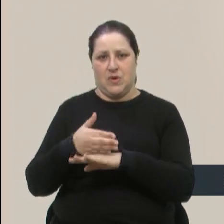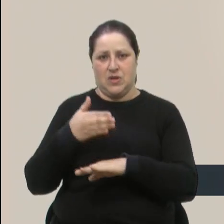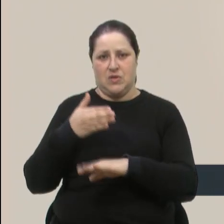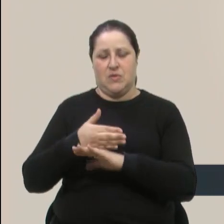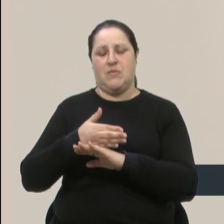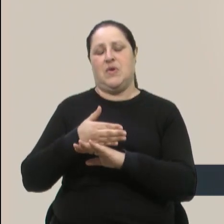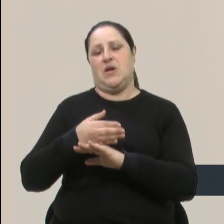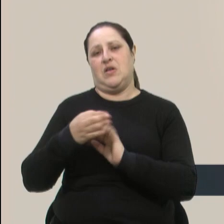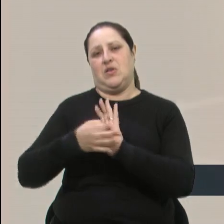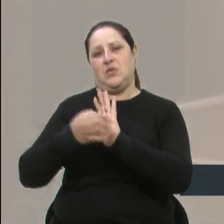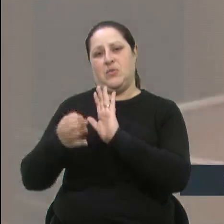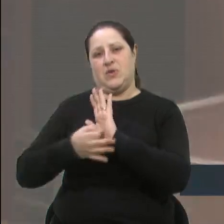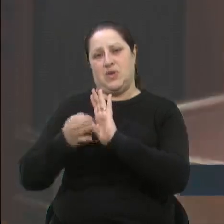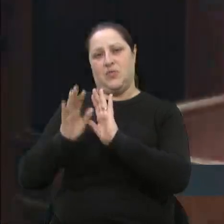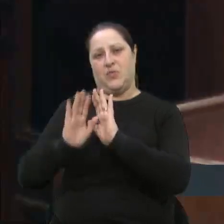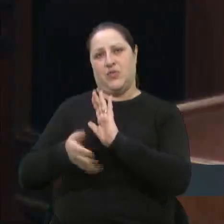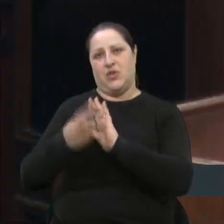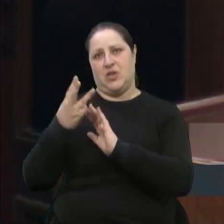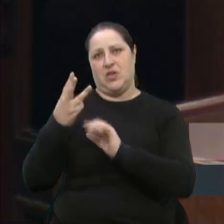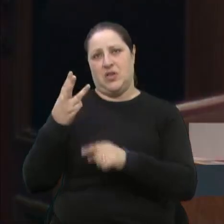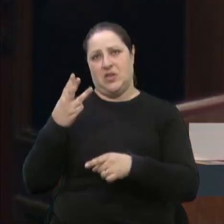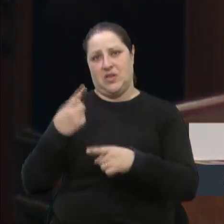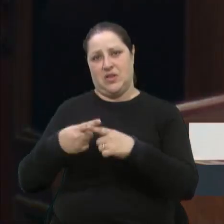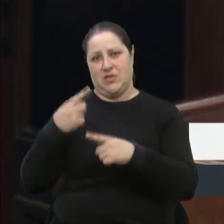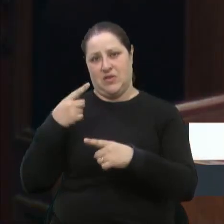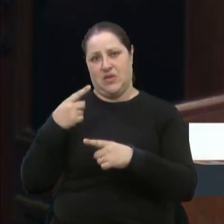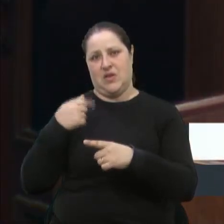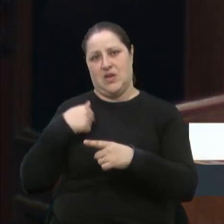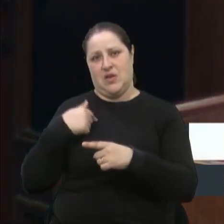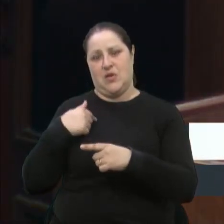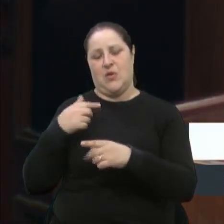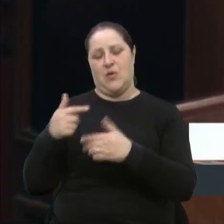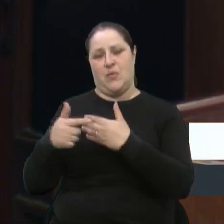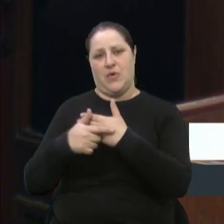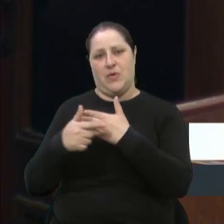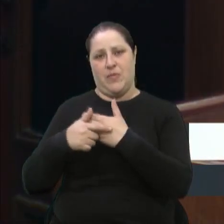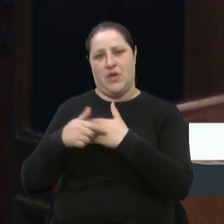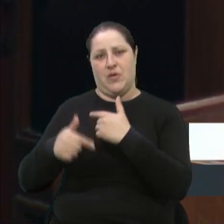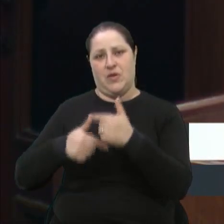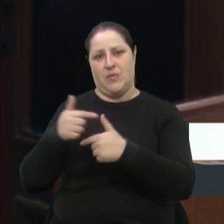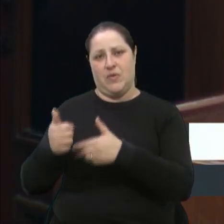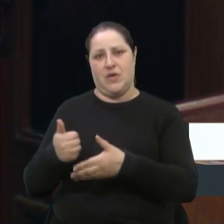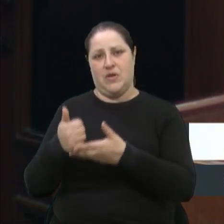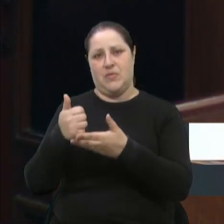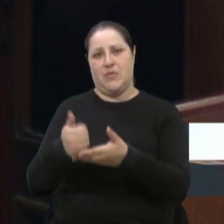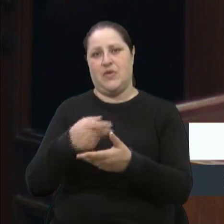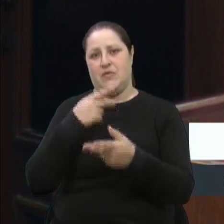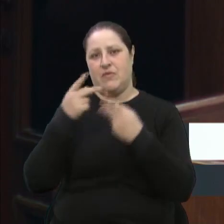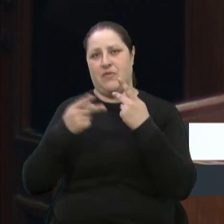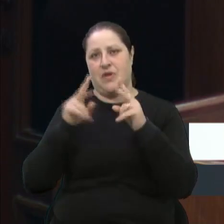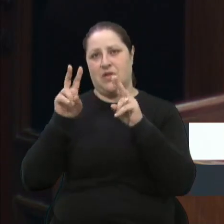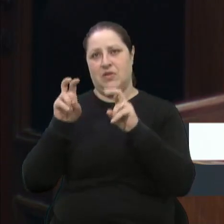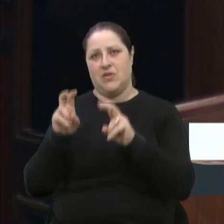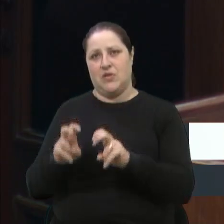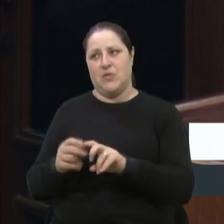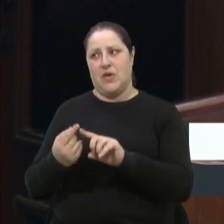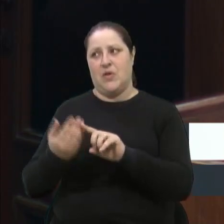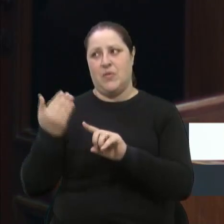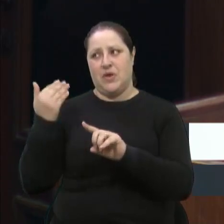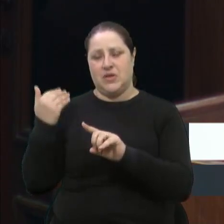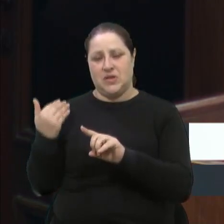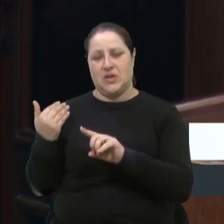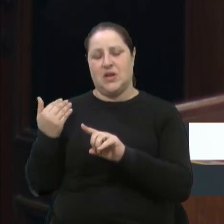Já será meu terceiro ano que estarei nessa função, contribuindo, falando um pouquinho a respeito das curiosidades de outras edições,